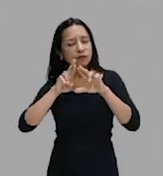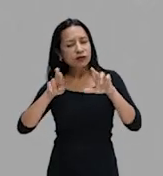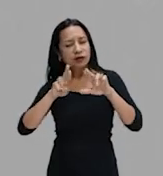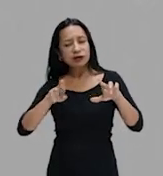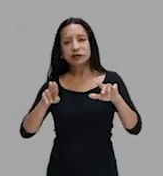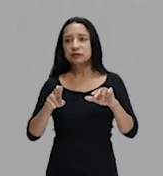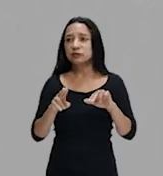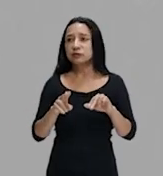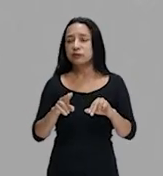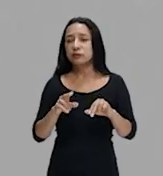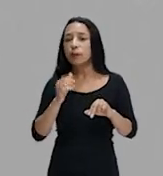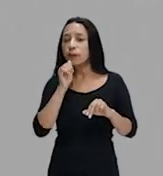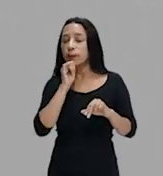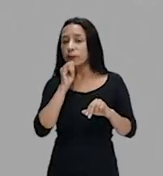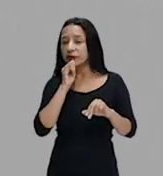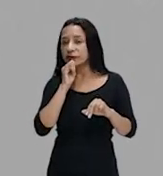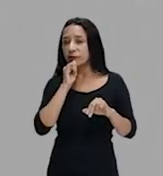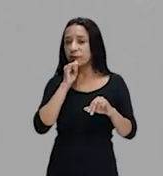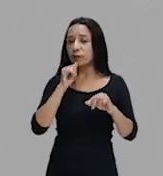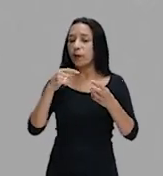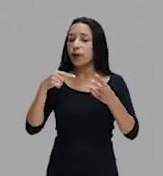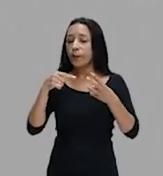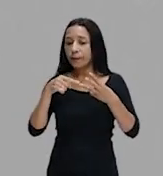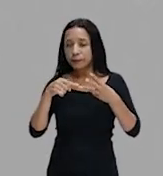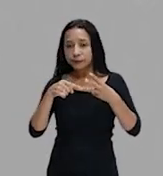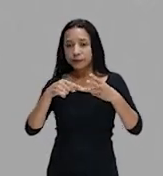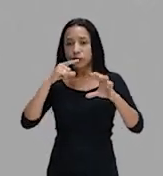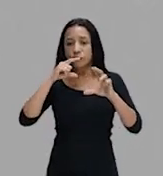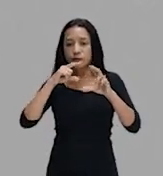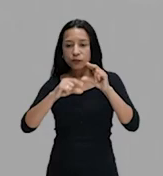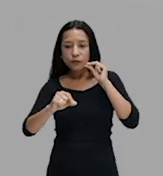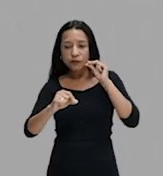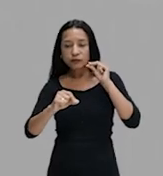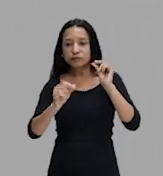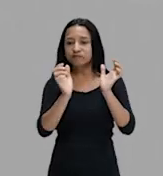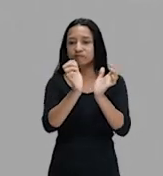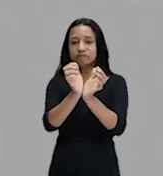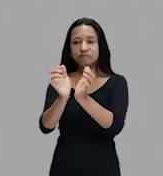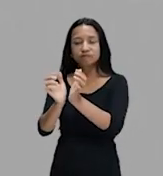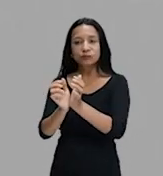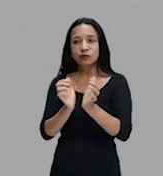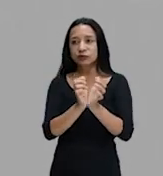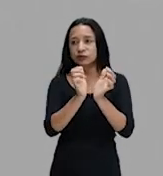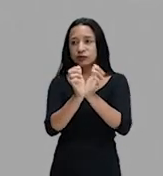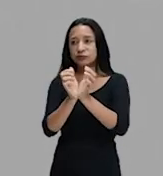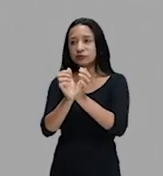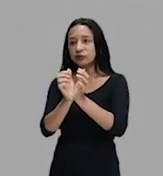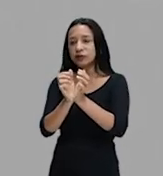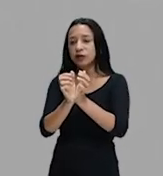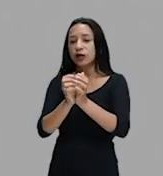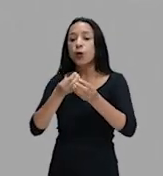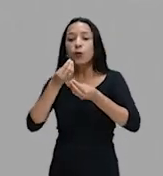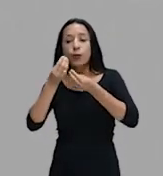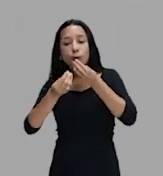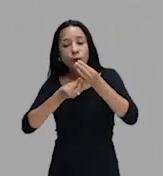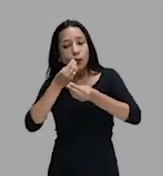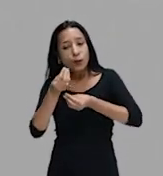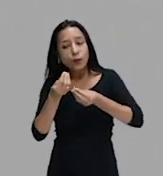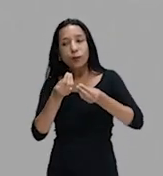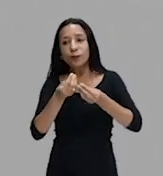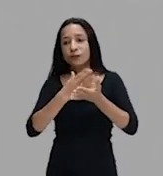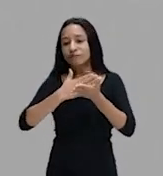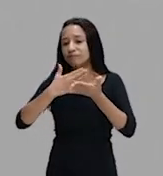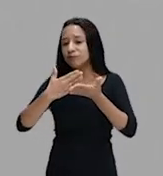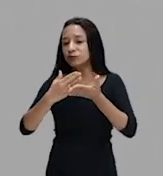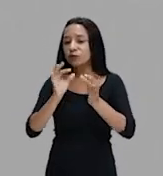como, por exemplo, fugas coletivas. E a partir dessas fugas coletivas, nós teremos a formação dos quilombos, como